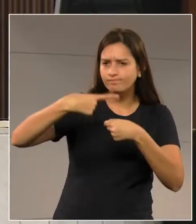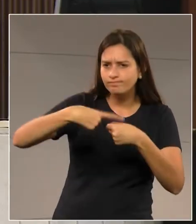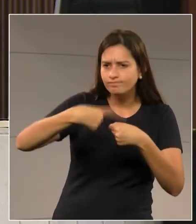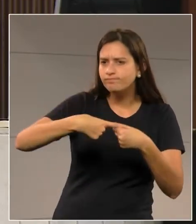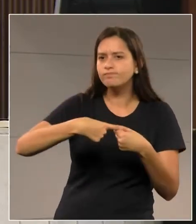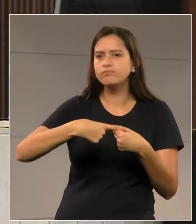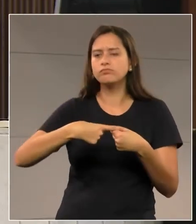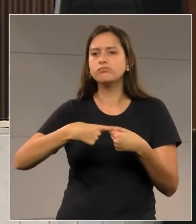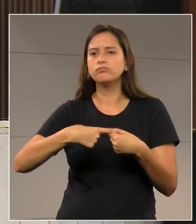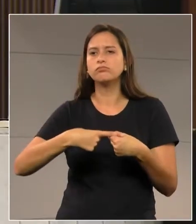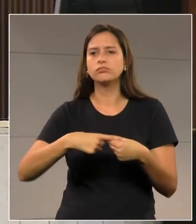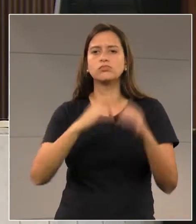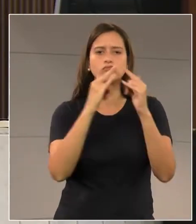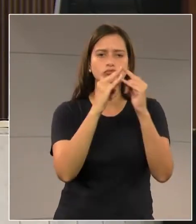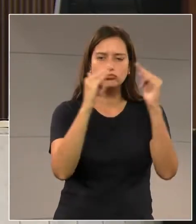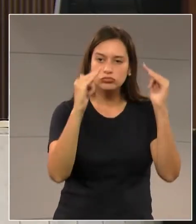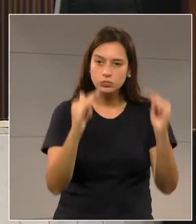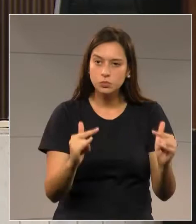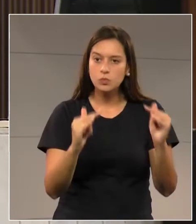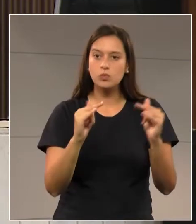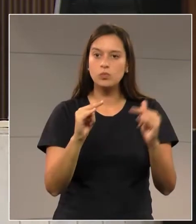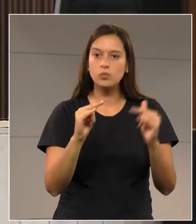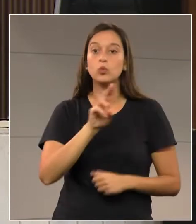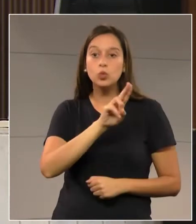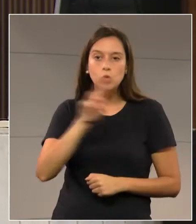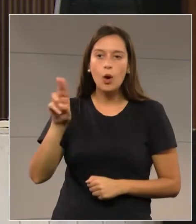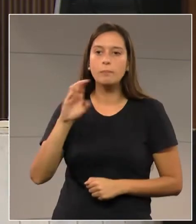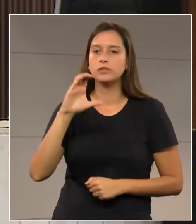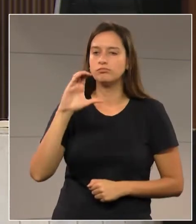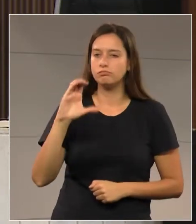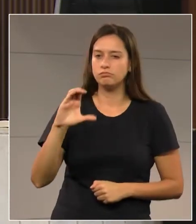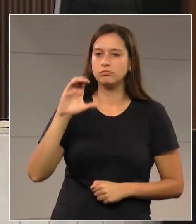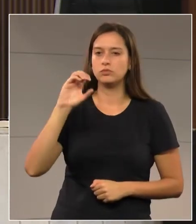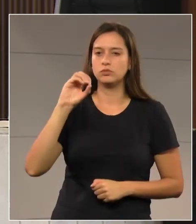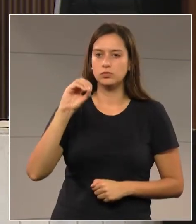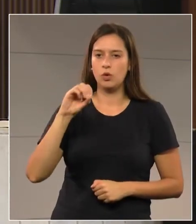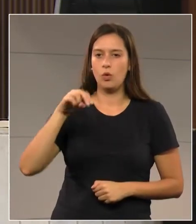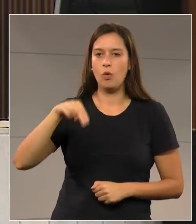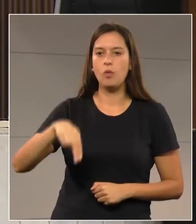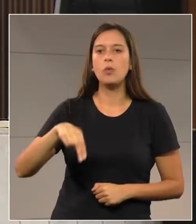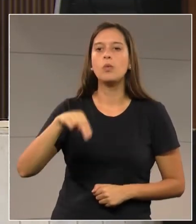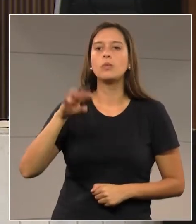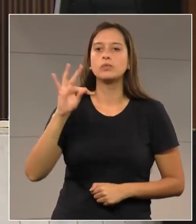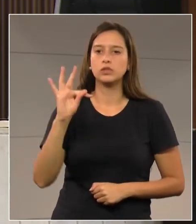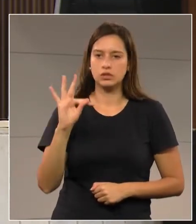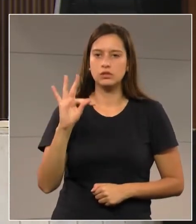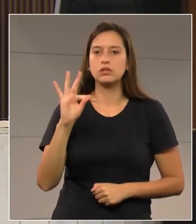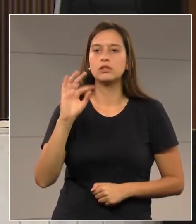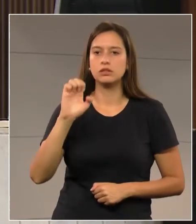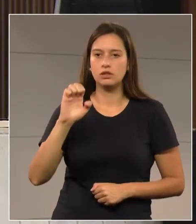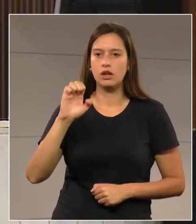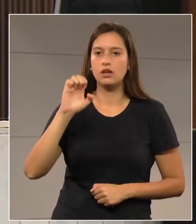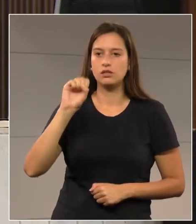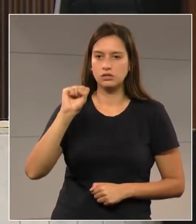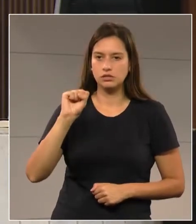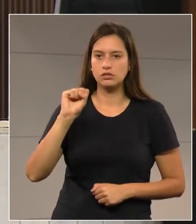assentamento contestado, que nós temos hoje lá no assentamento, 160 famílias. A cooperativa